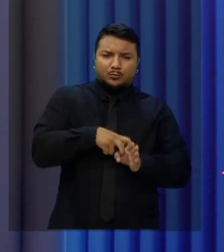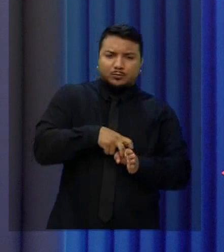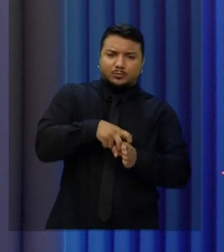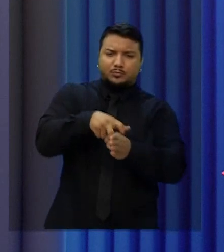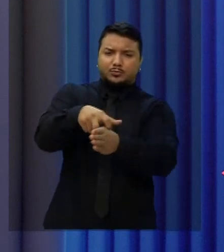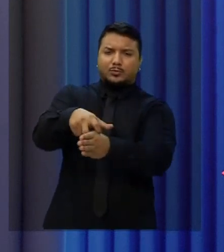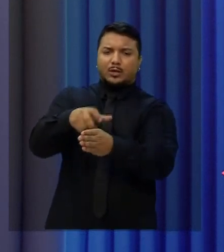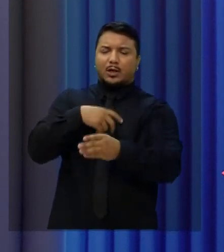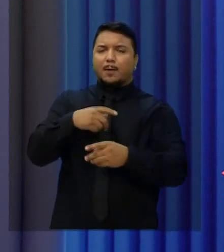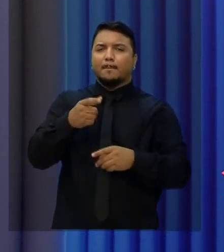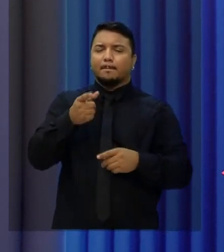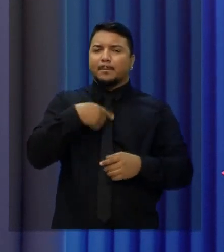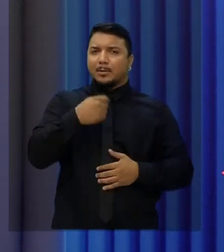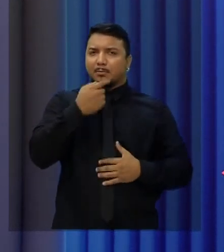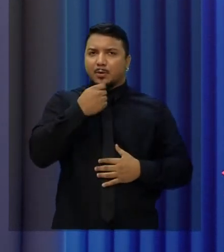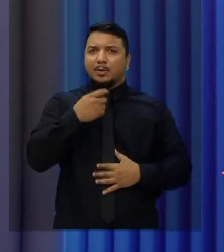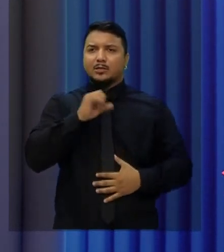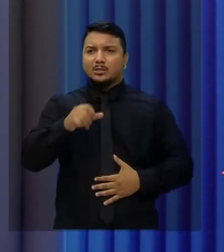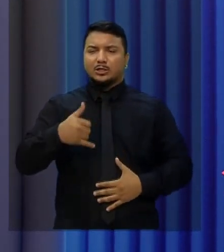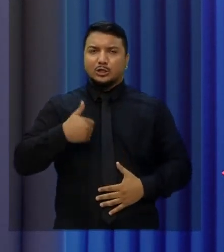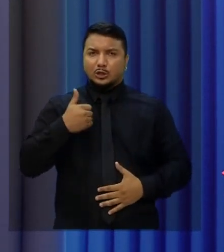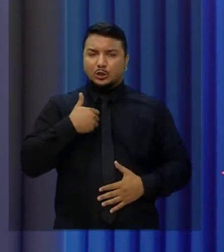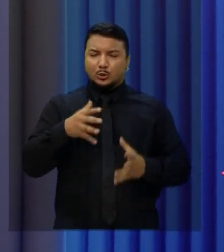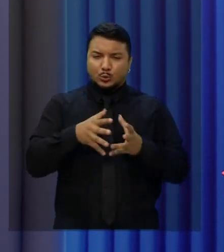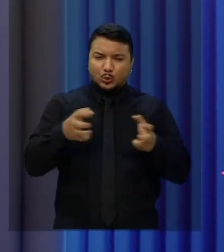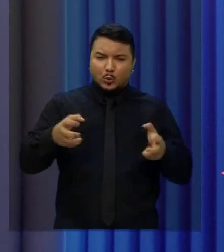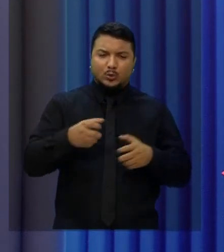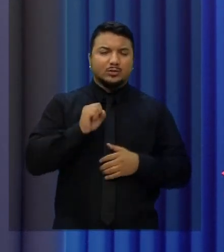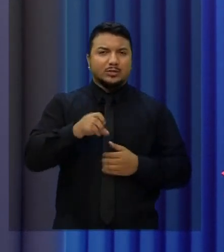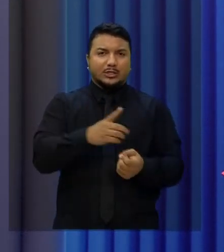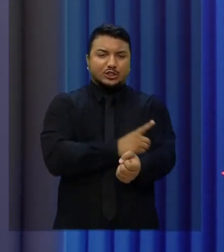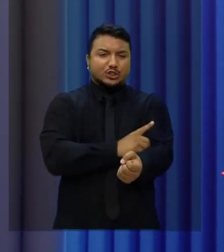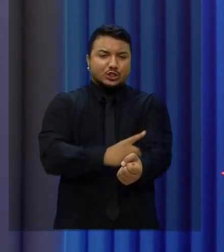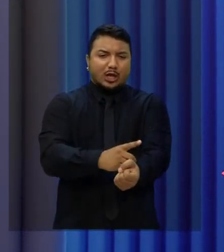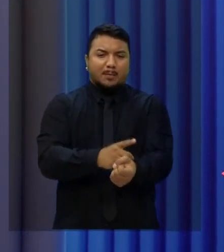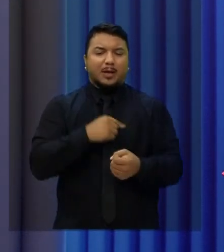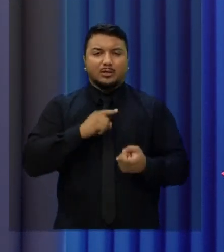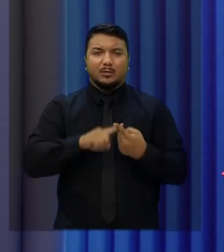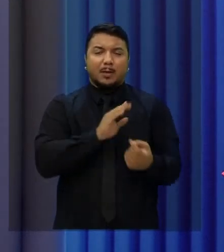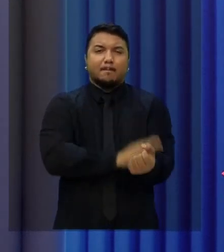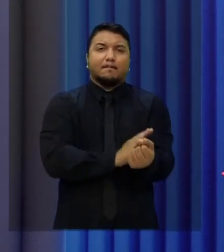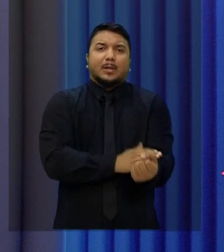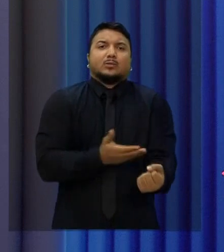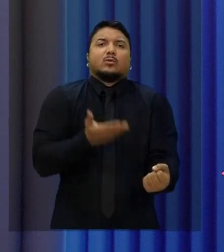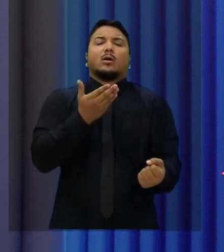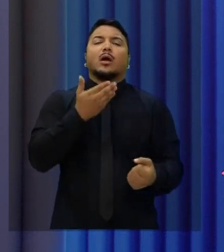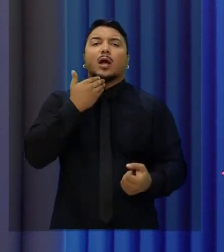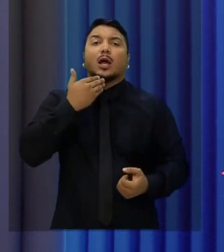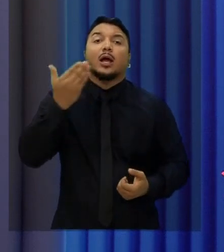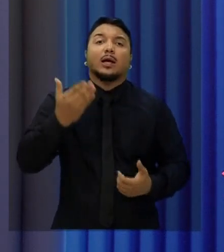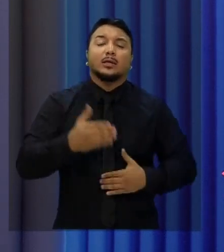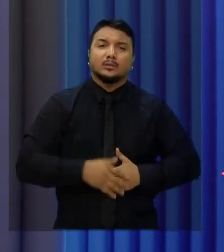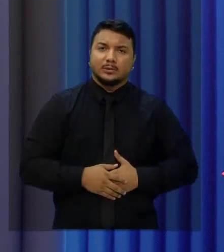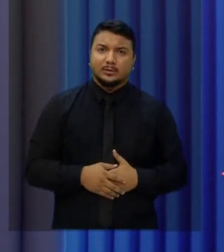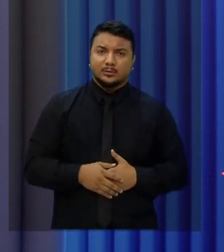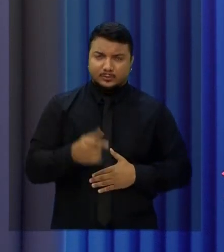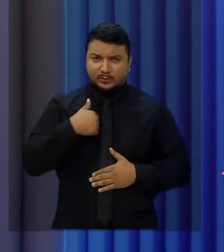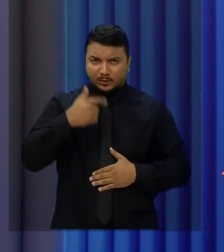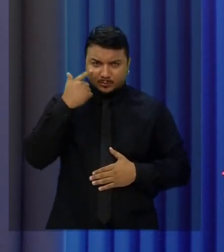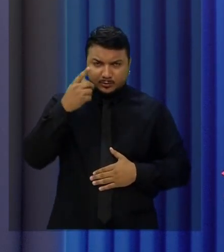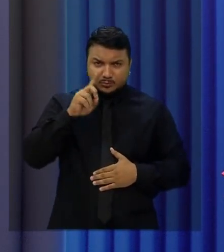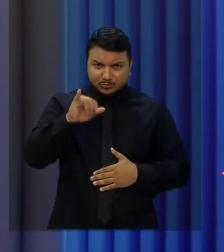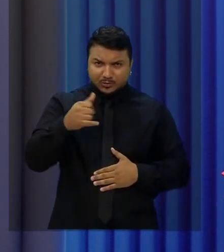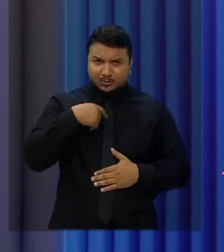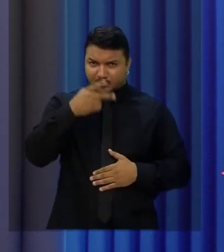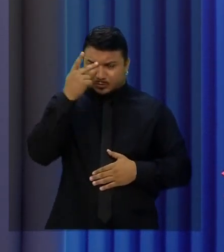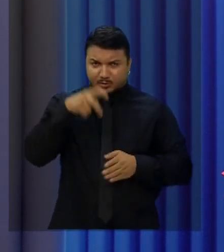casa o medicamento para você que é idoso, para você que é diabético, para você que é hipertenso. Aí eu pergunto para você, alguma vez você viu